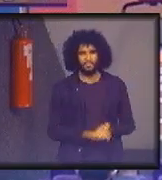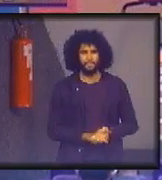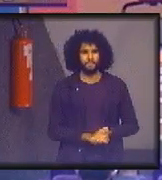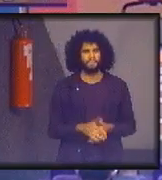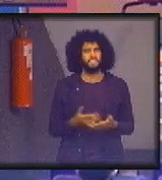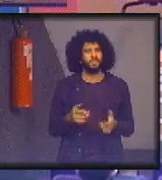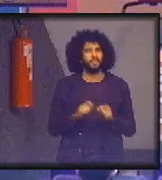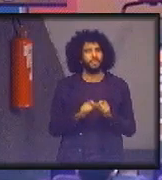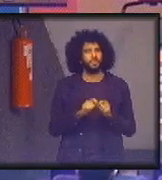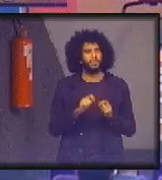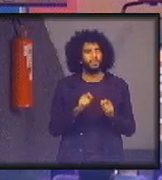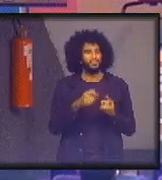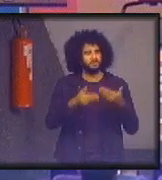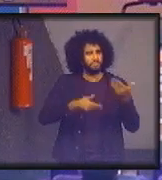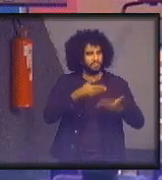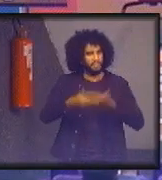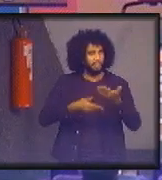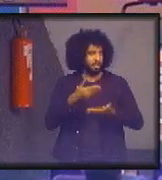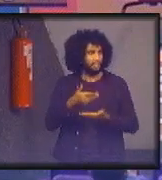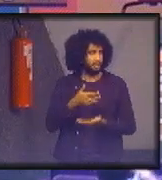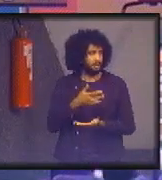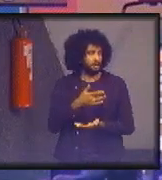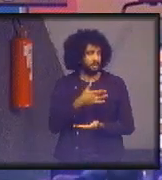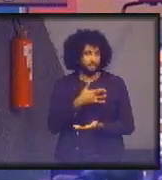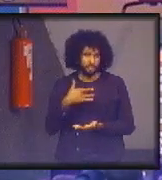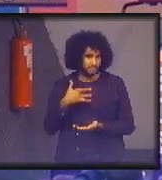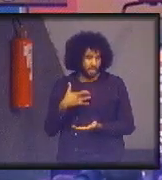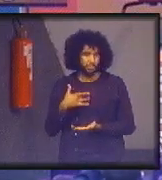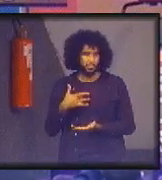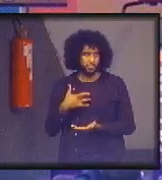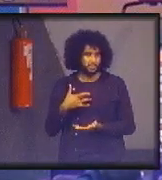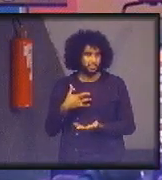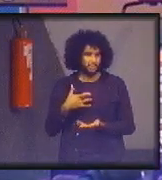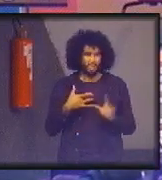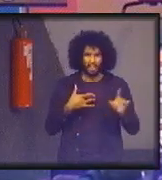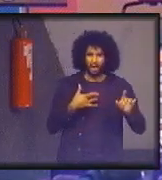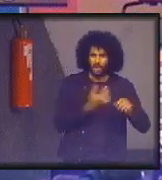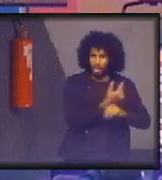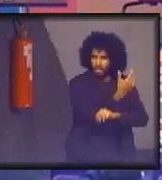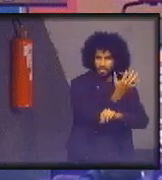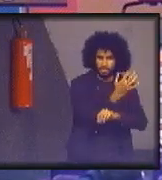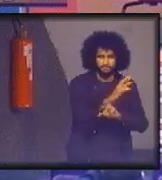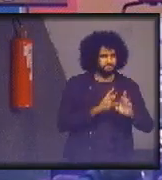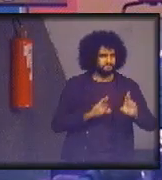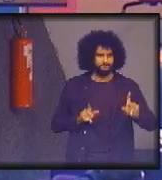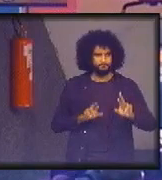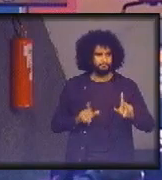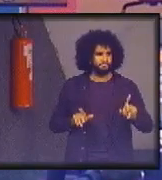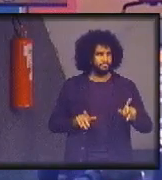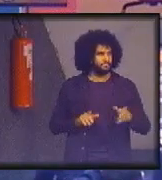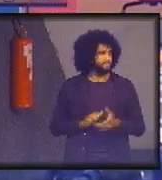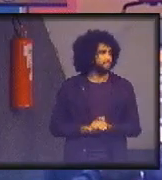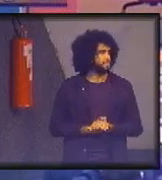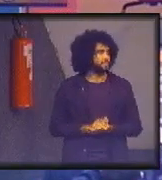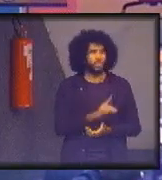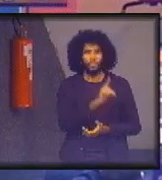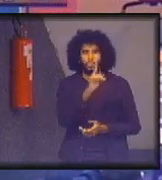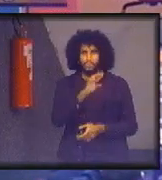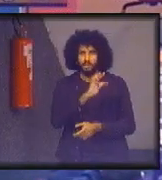rodígio? Por uma questão de saúde, não era tão de meio ambiente. Após um dia de inversão térmica, o que acontece?